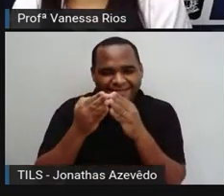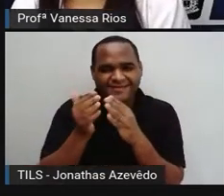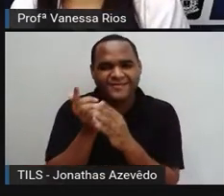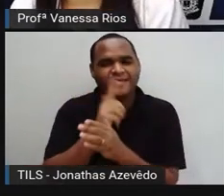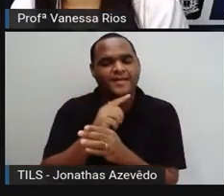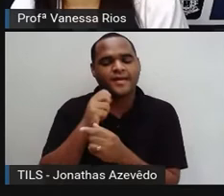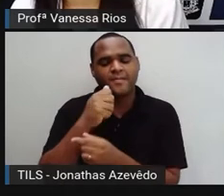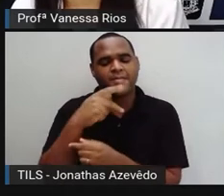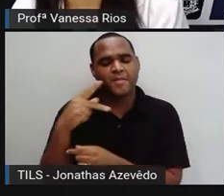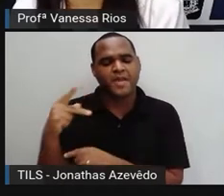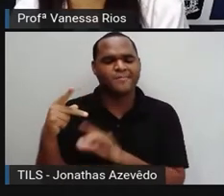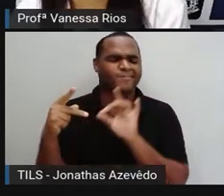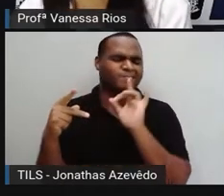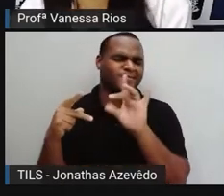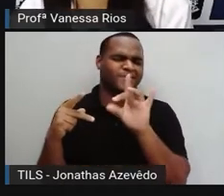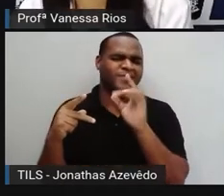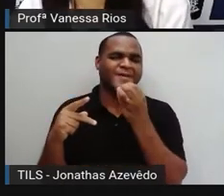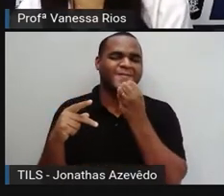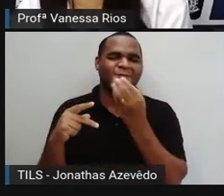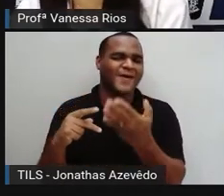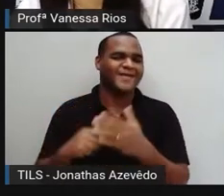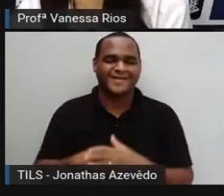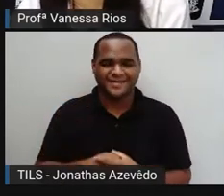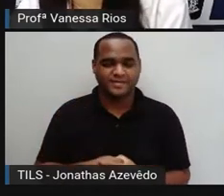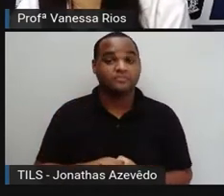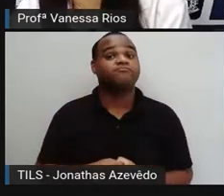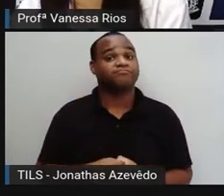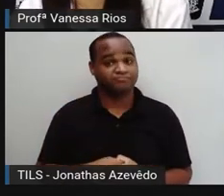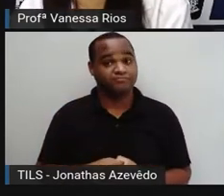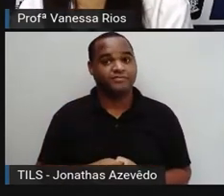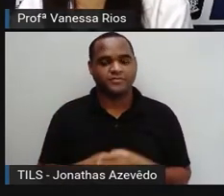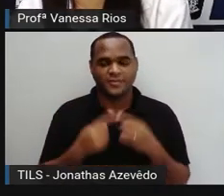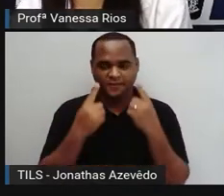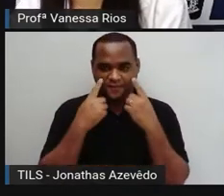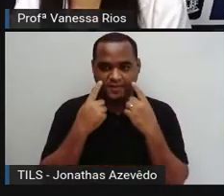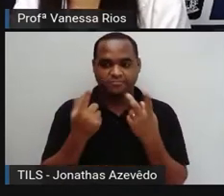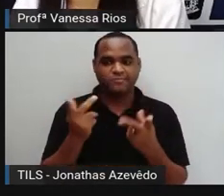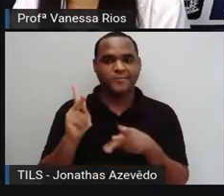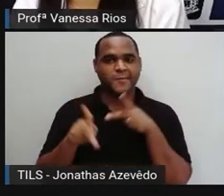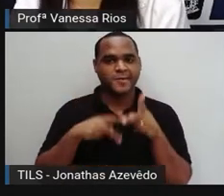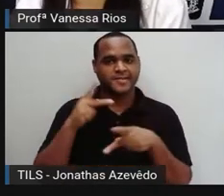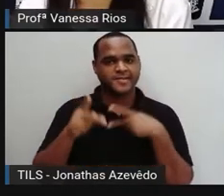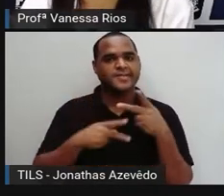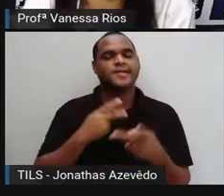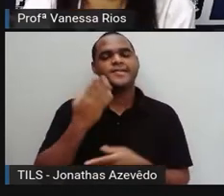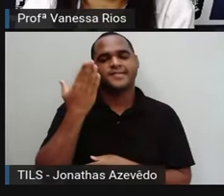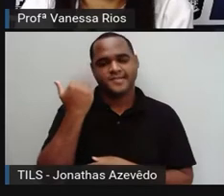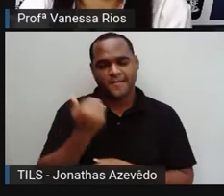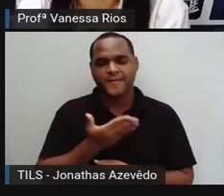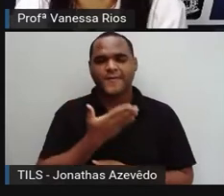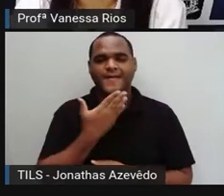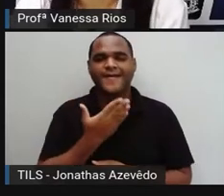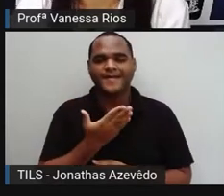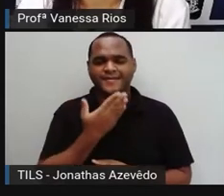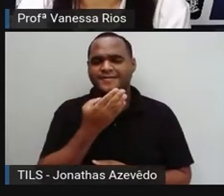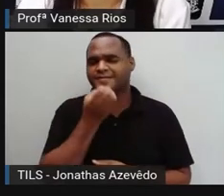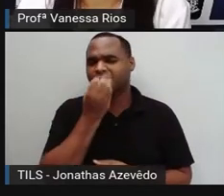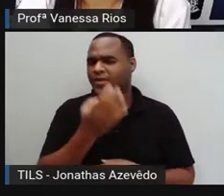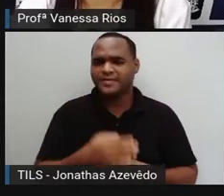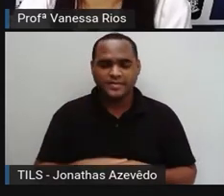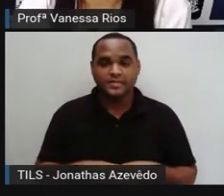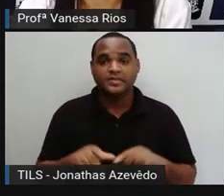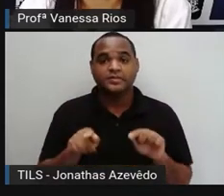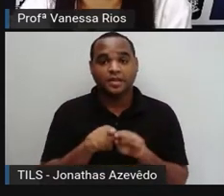tem aplicativos específicos. Então, gente já observa a popularização desse registro e